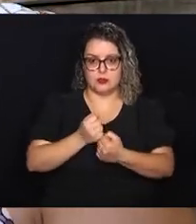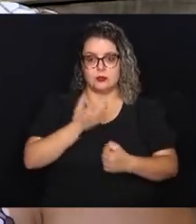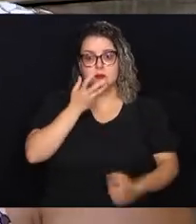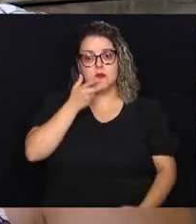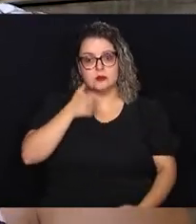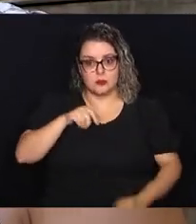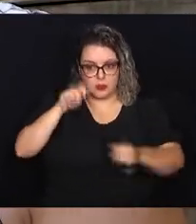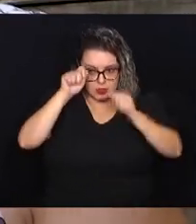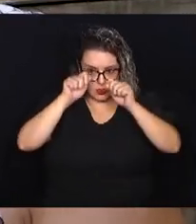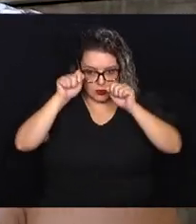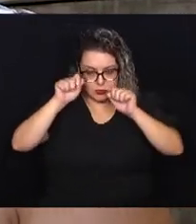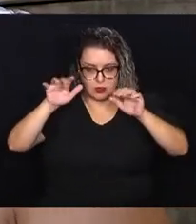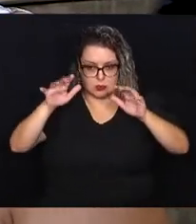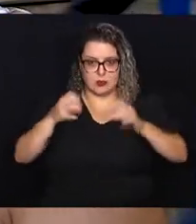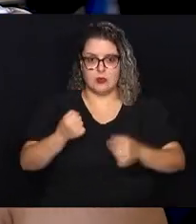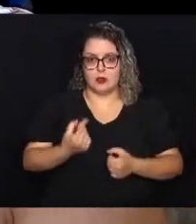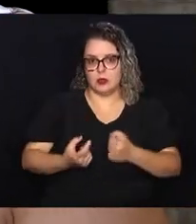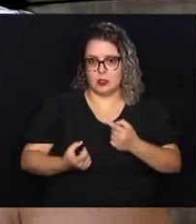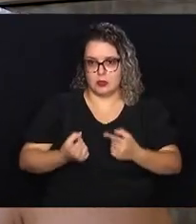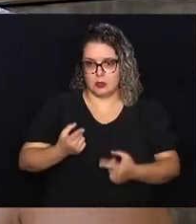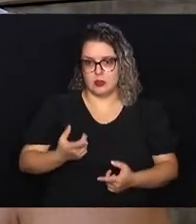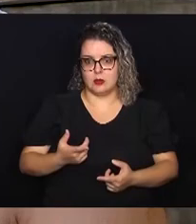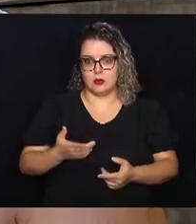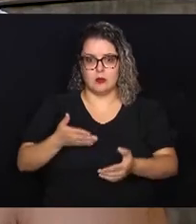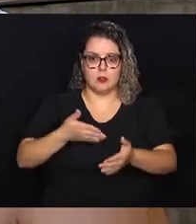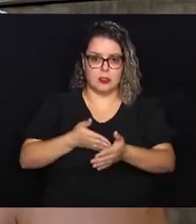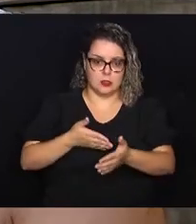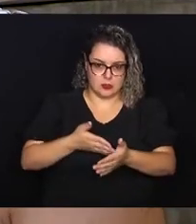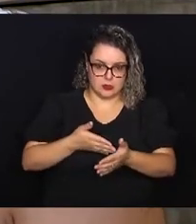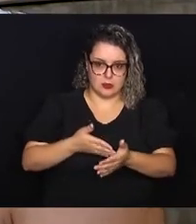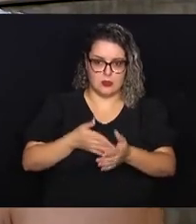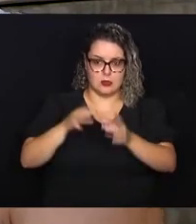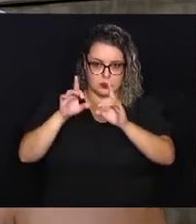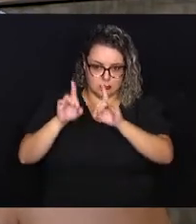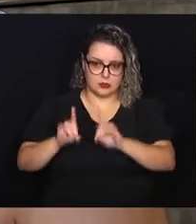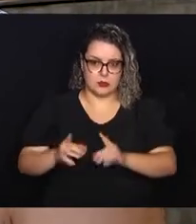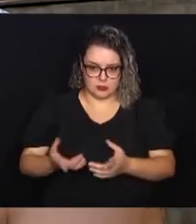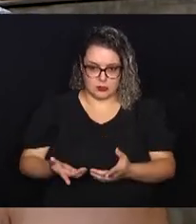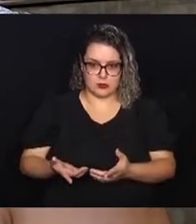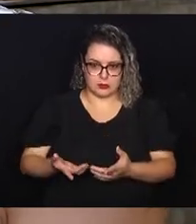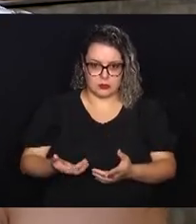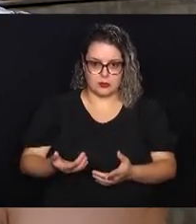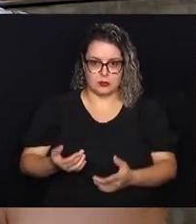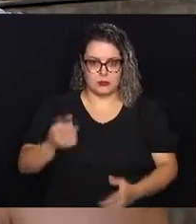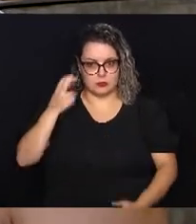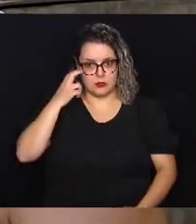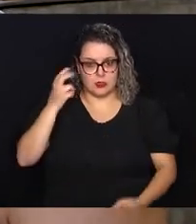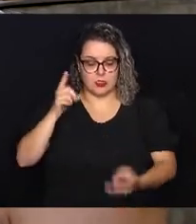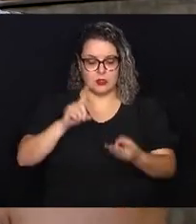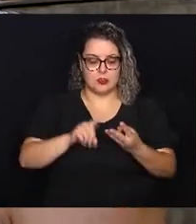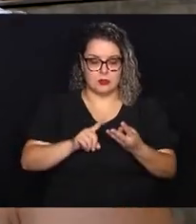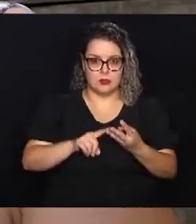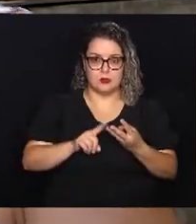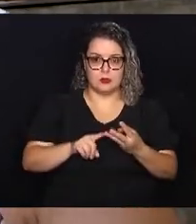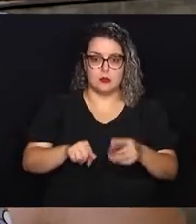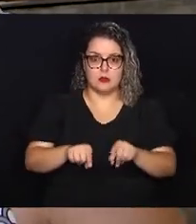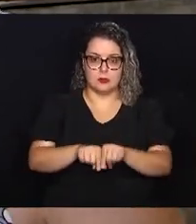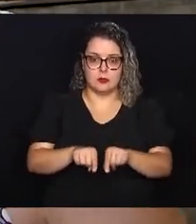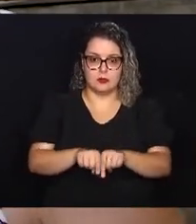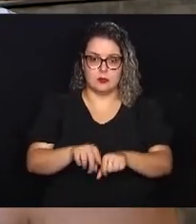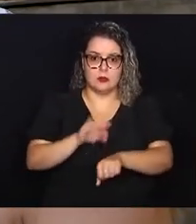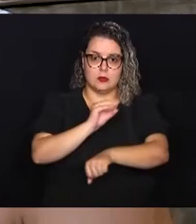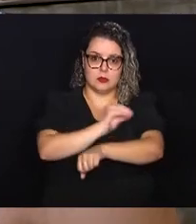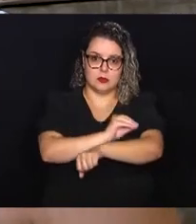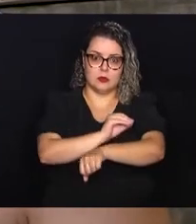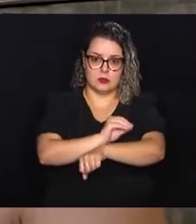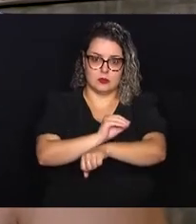crianças autistas que tenham uma determinada deficiência mais de ordem intelectual, mas também